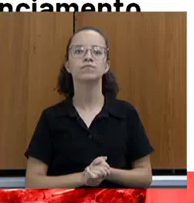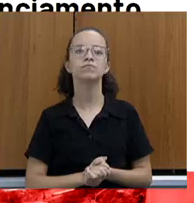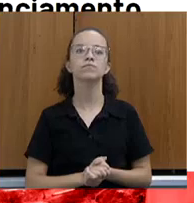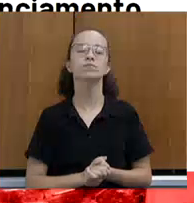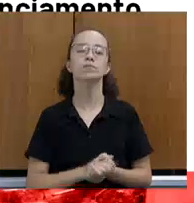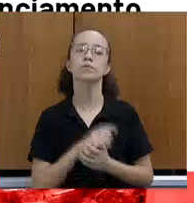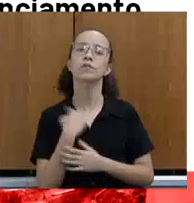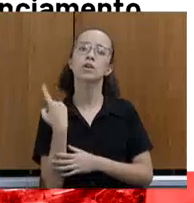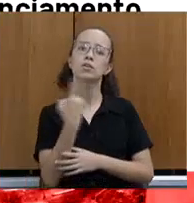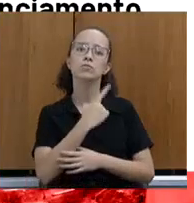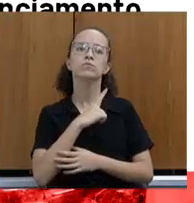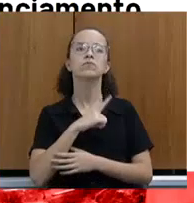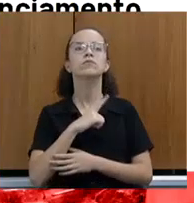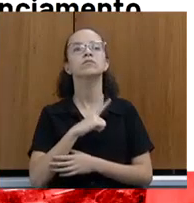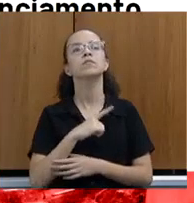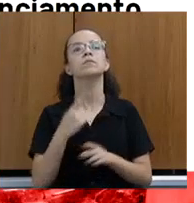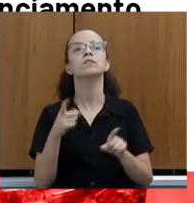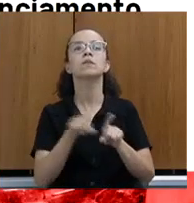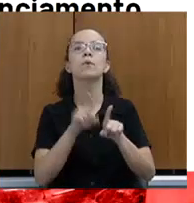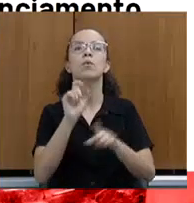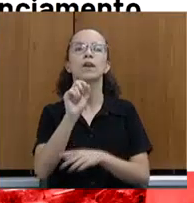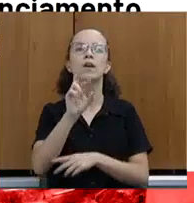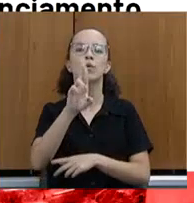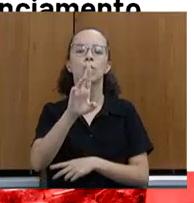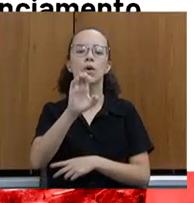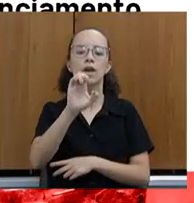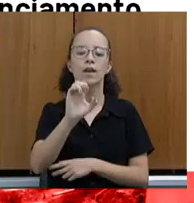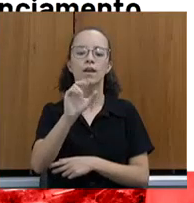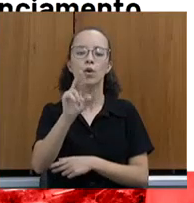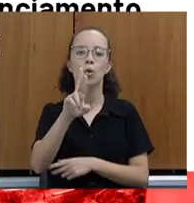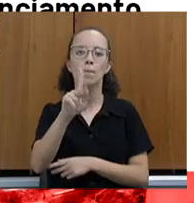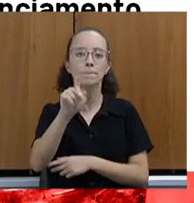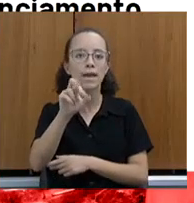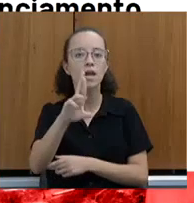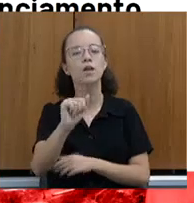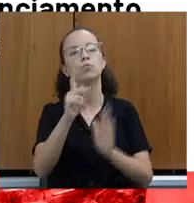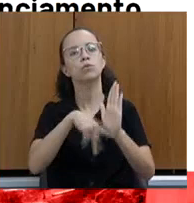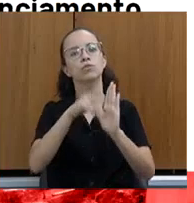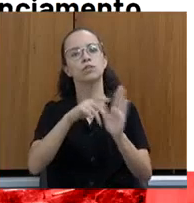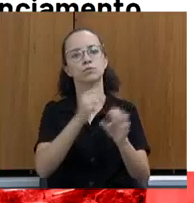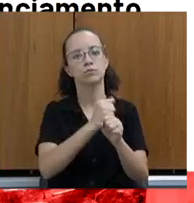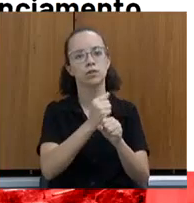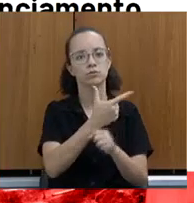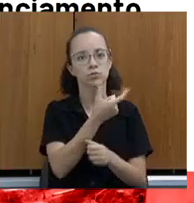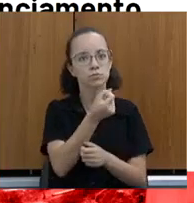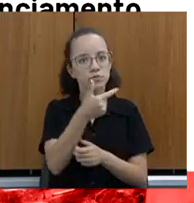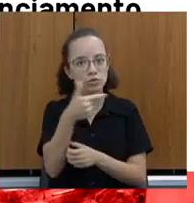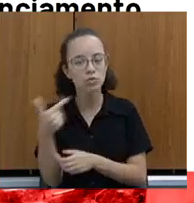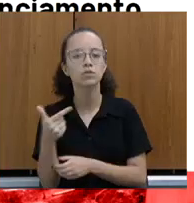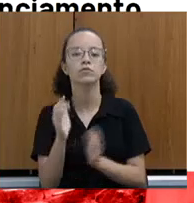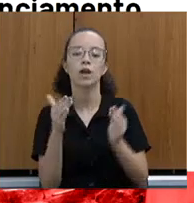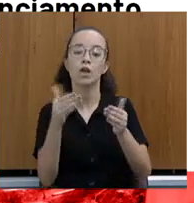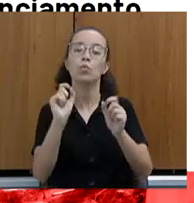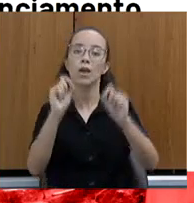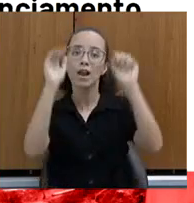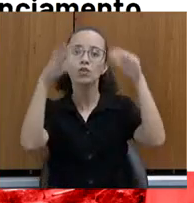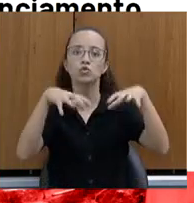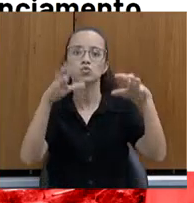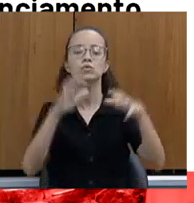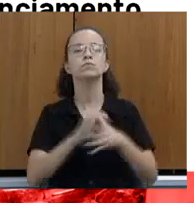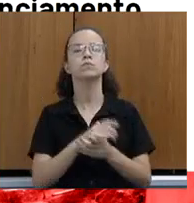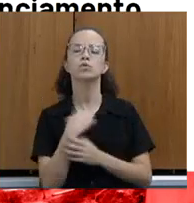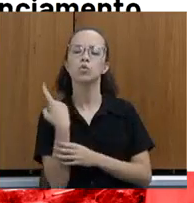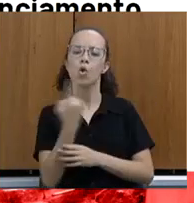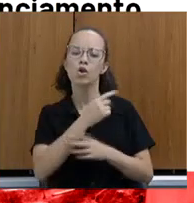Nós também temos o Recupera Minas, que foi o nosso projeto em 2022 para chuvas. Nós fizemos uma